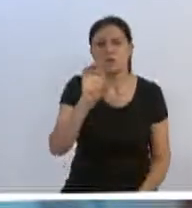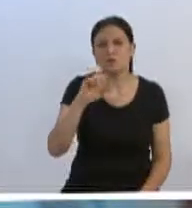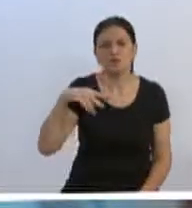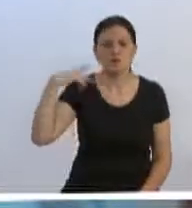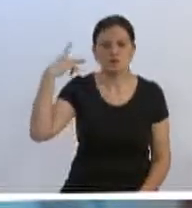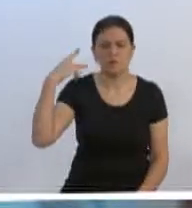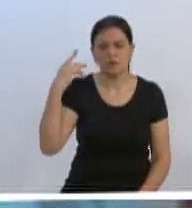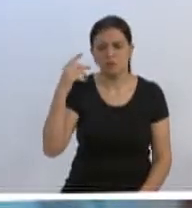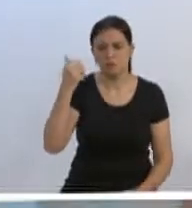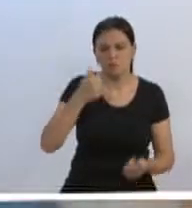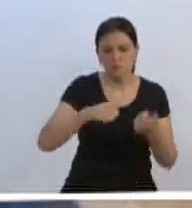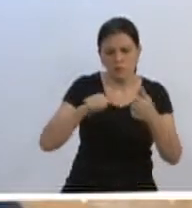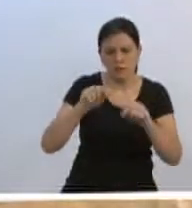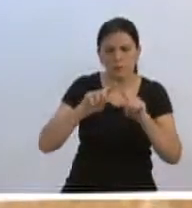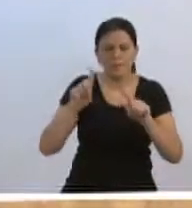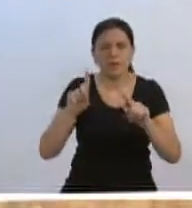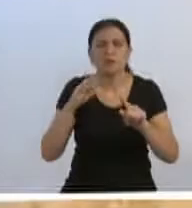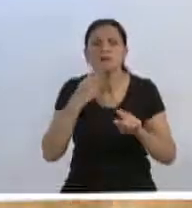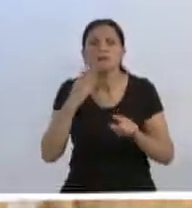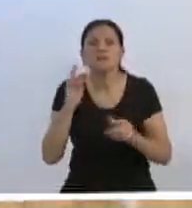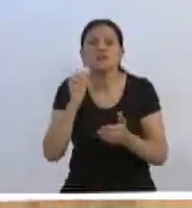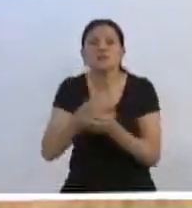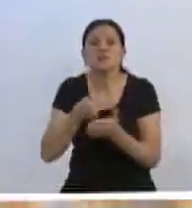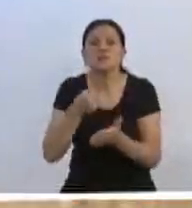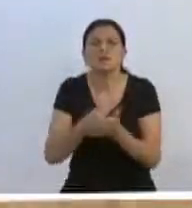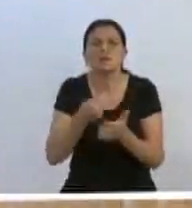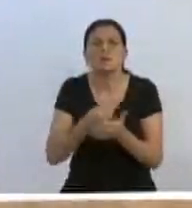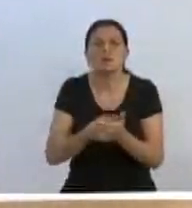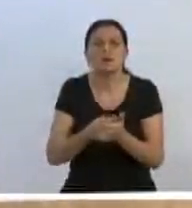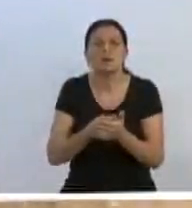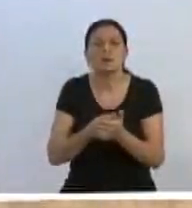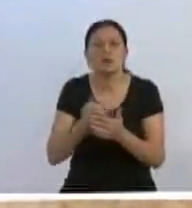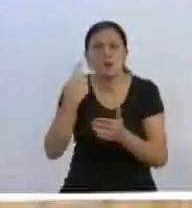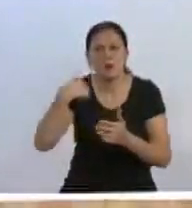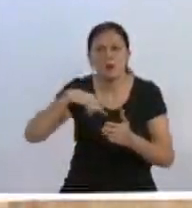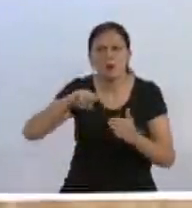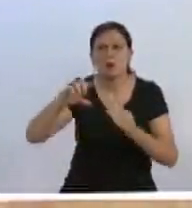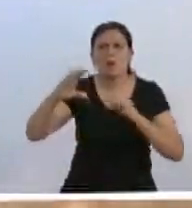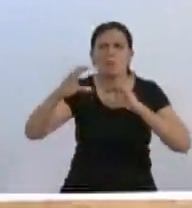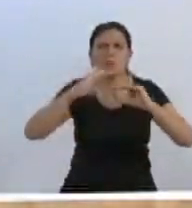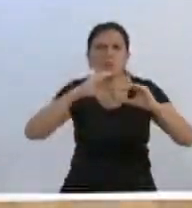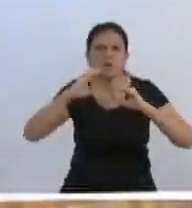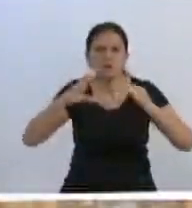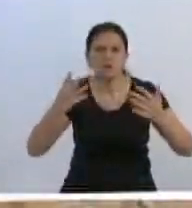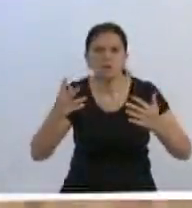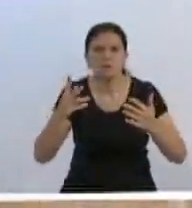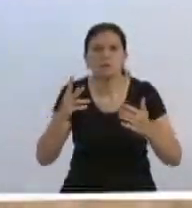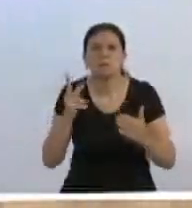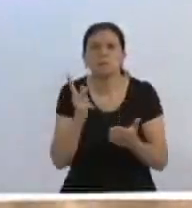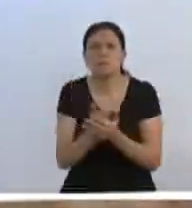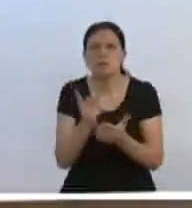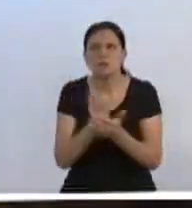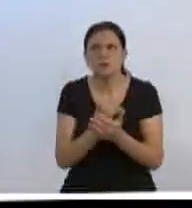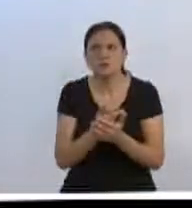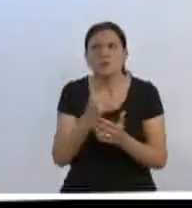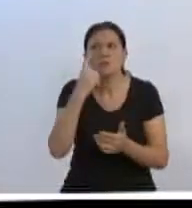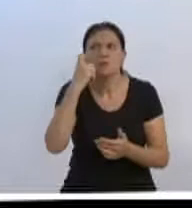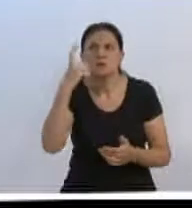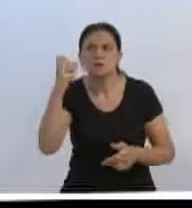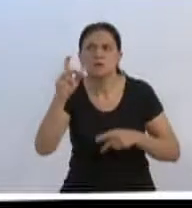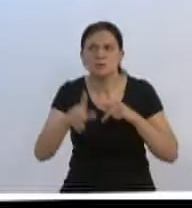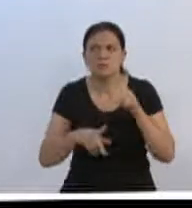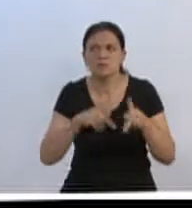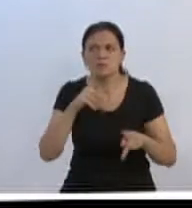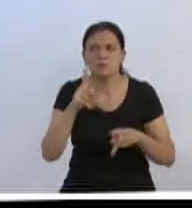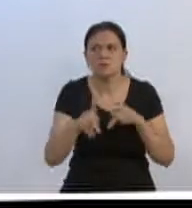e fiscalizar, mas sim de reivindicar, cobrar, correr atrás, ser porta-voz, ir além do básico, quando o assunto é o interesse do povo e dos bairros da nossa